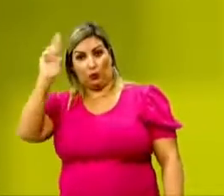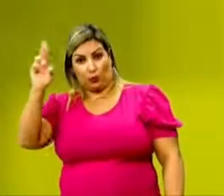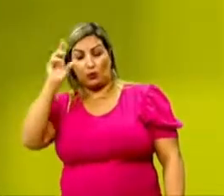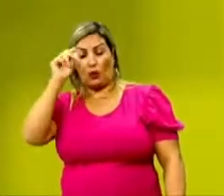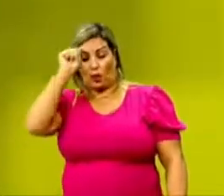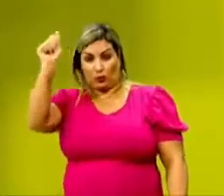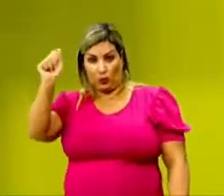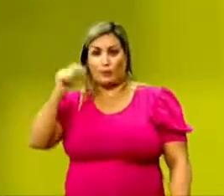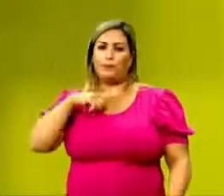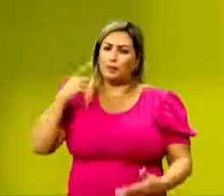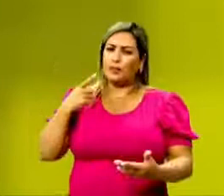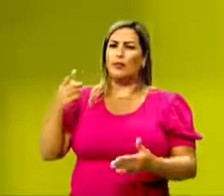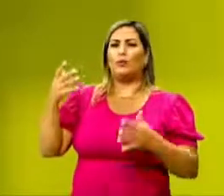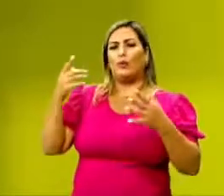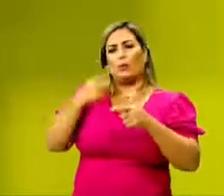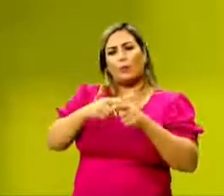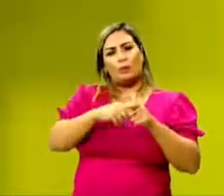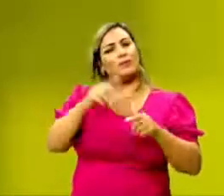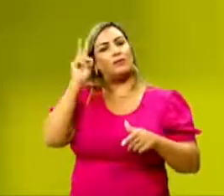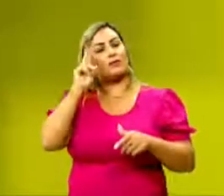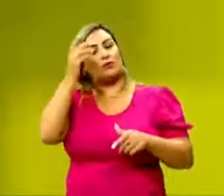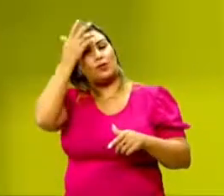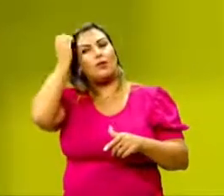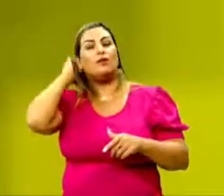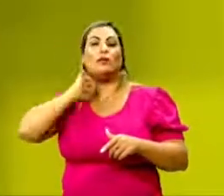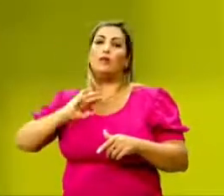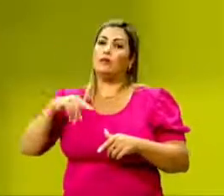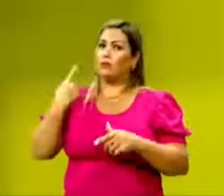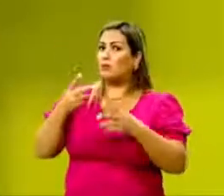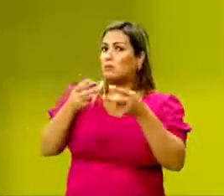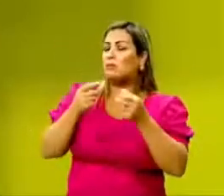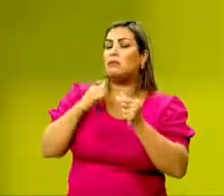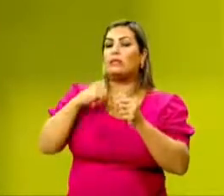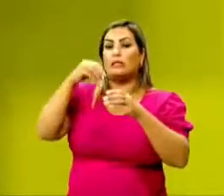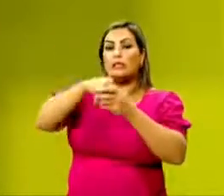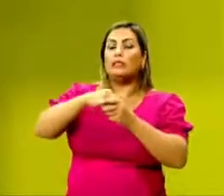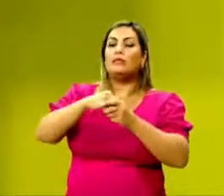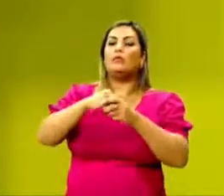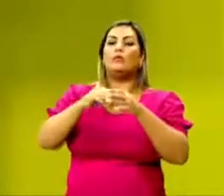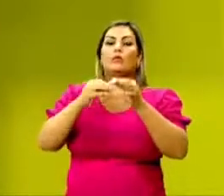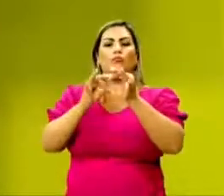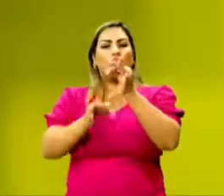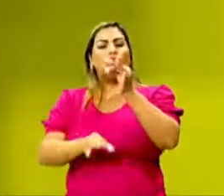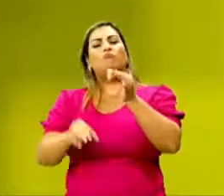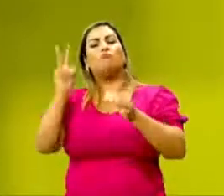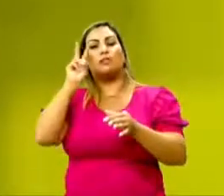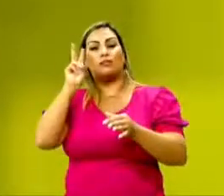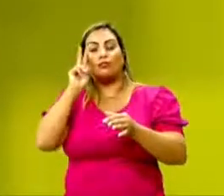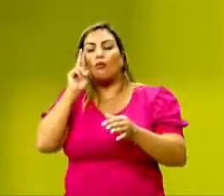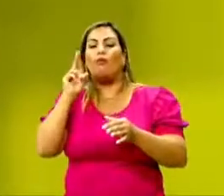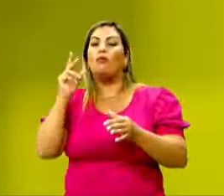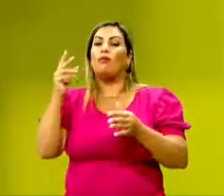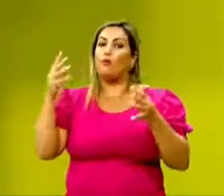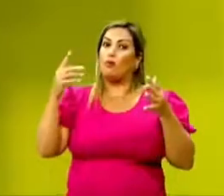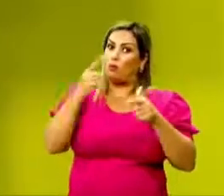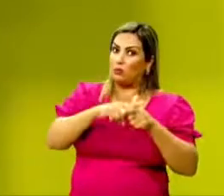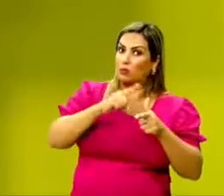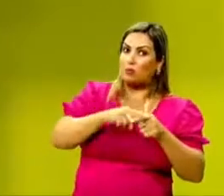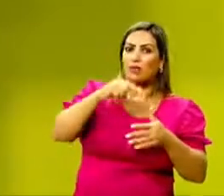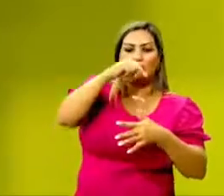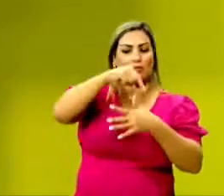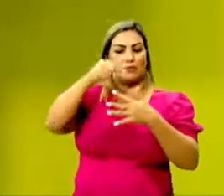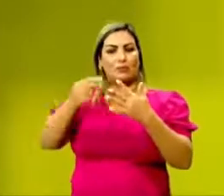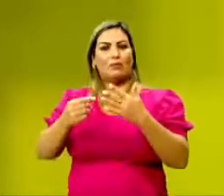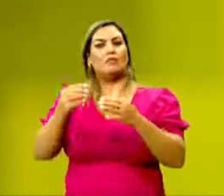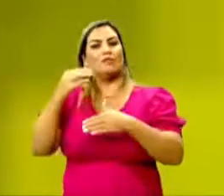O que é importante nós percebermos quando nós falamos sobre a parte do enredo? O conflito gerador do enredo e os elementos que